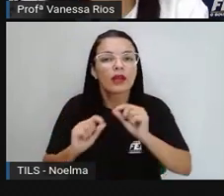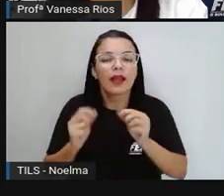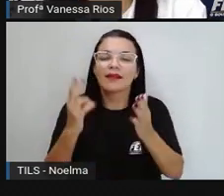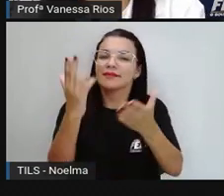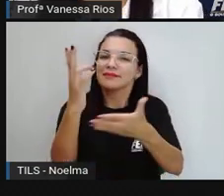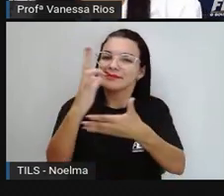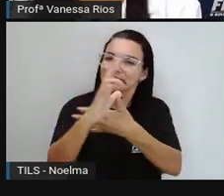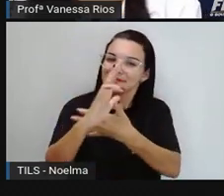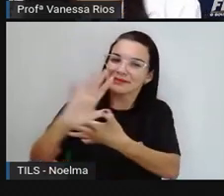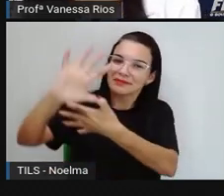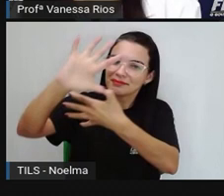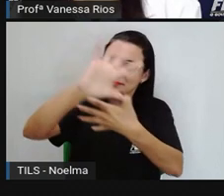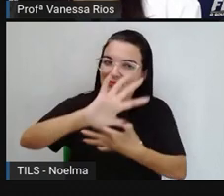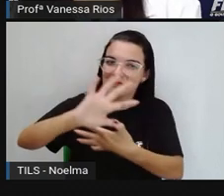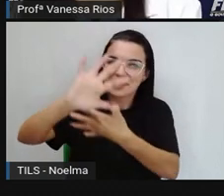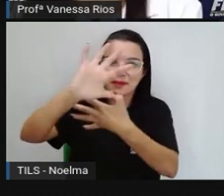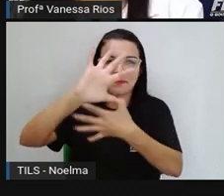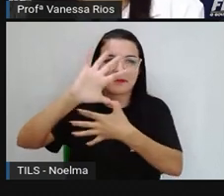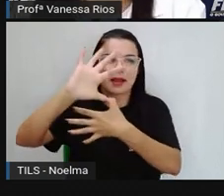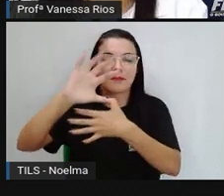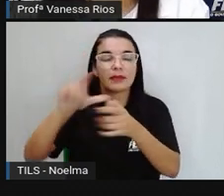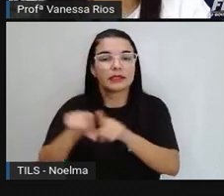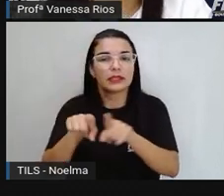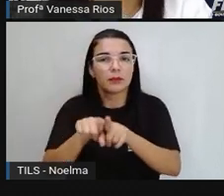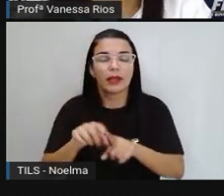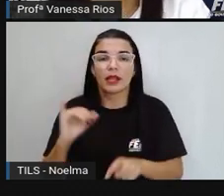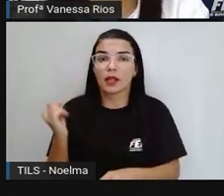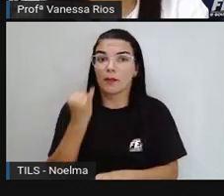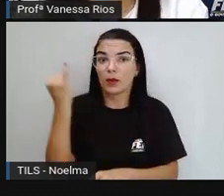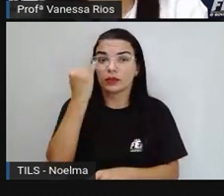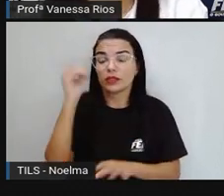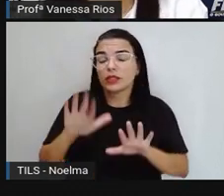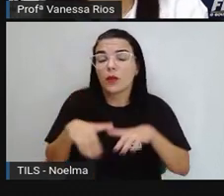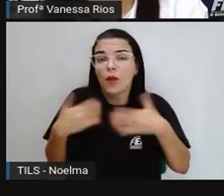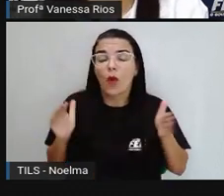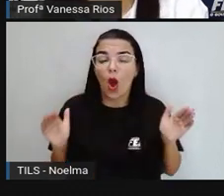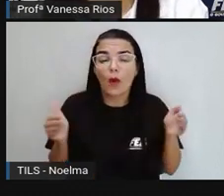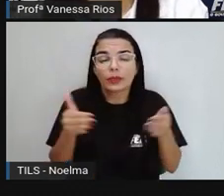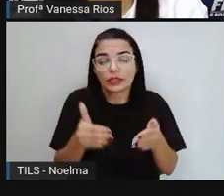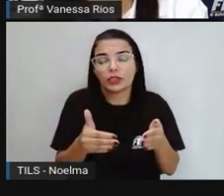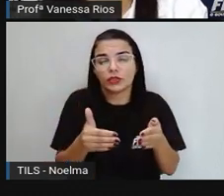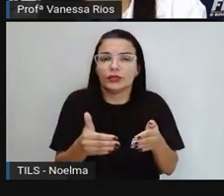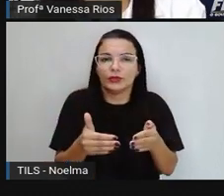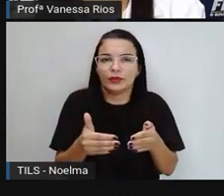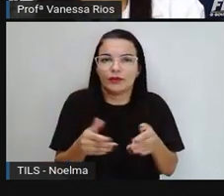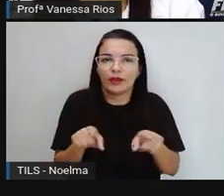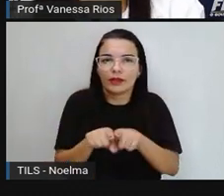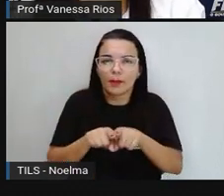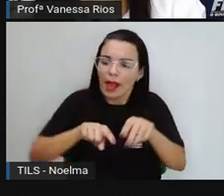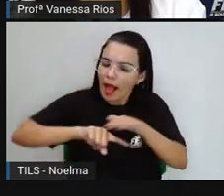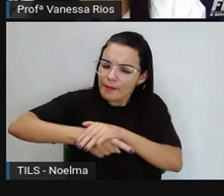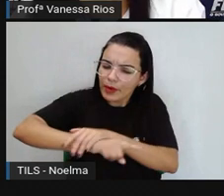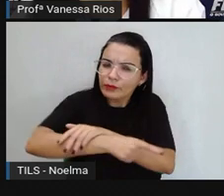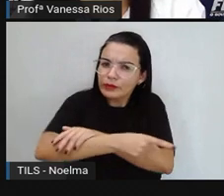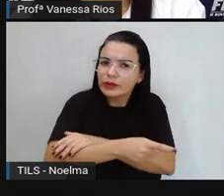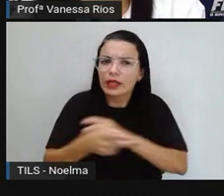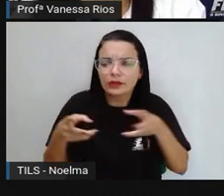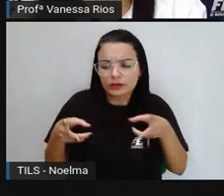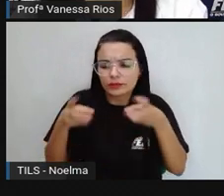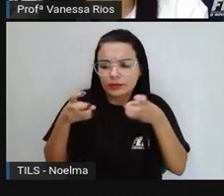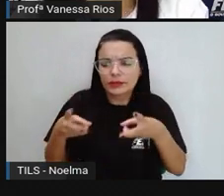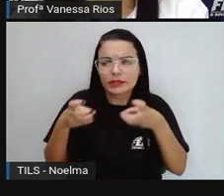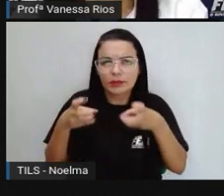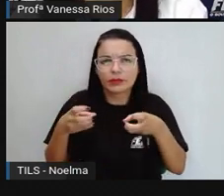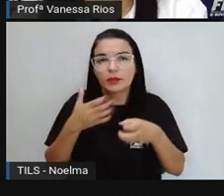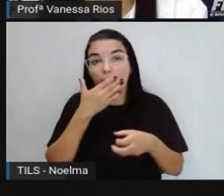mapas, a sua importância, o seu objetivo e nos aprofundando e observando melhor